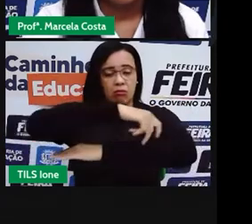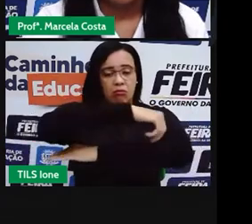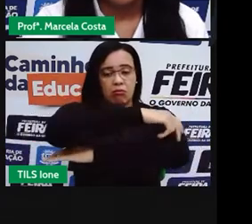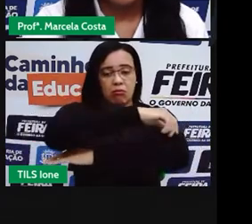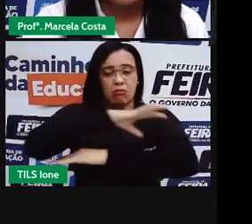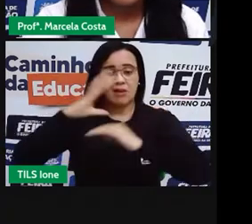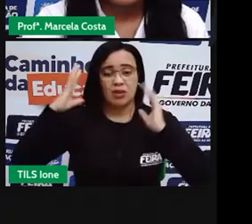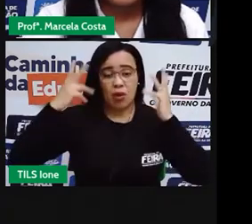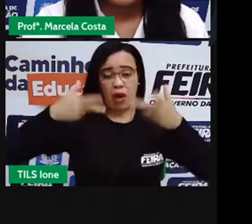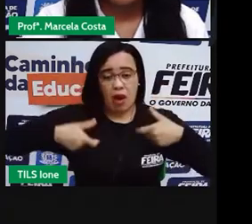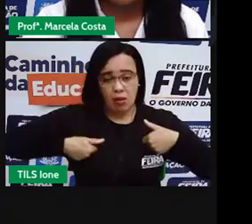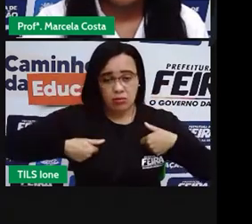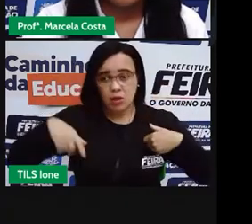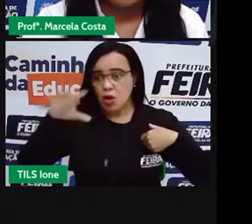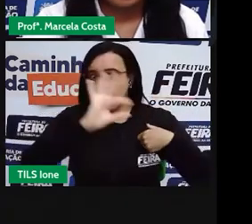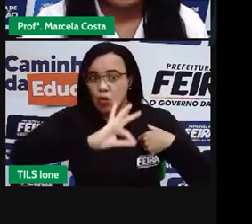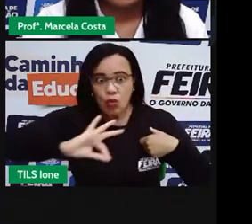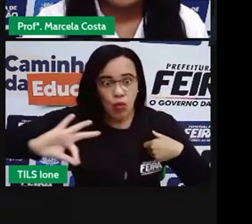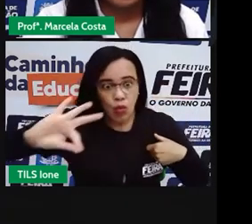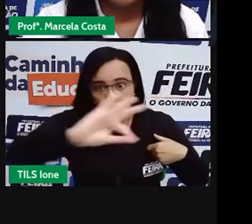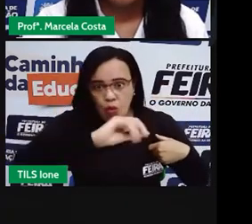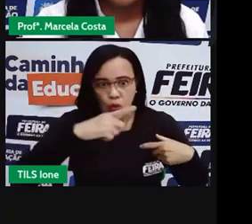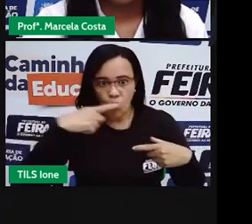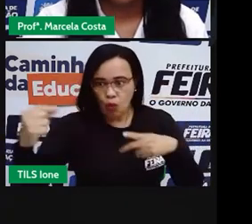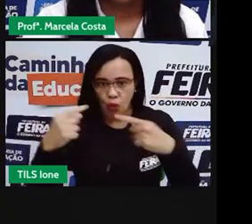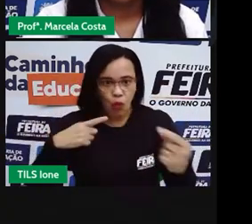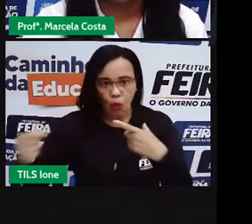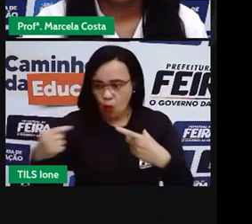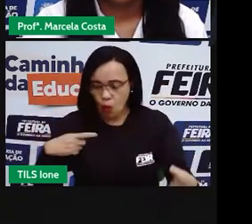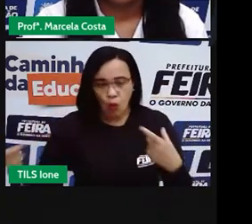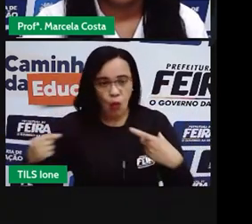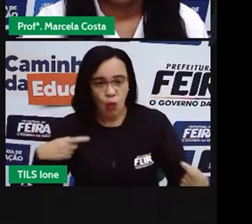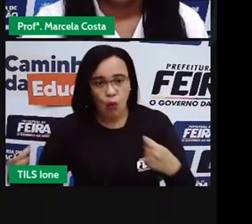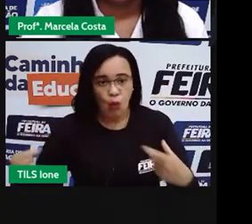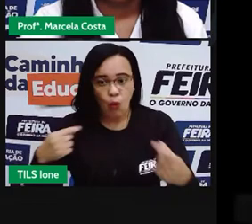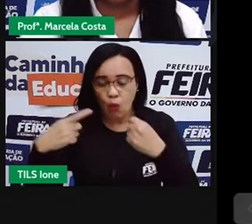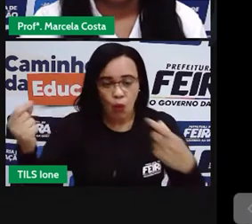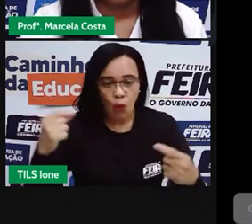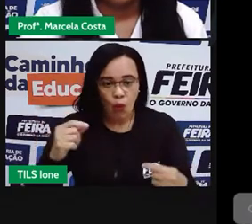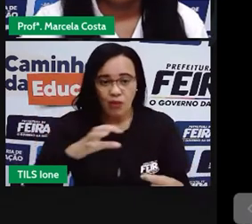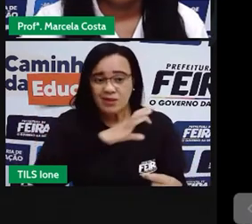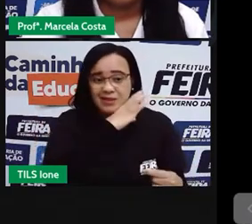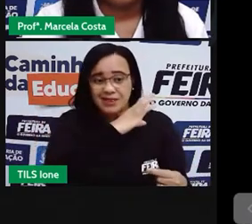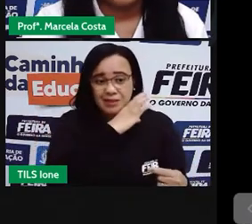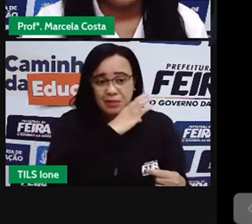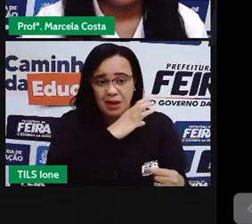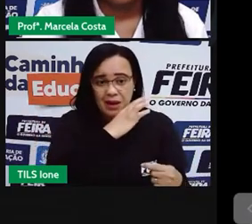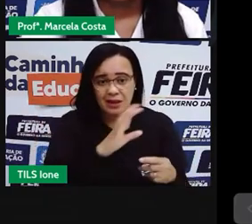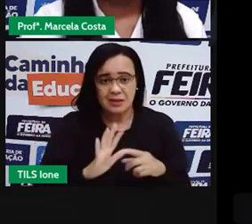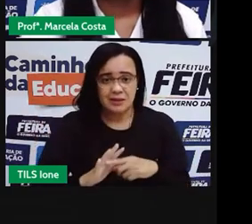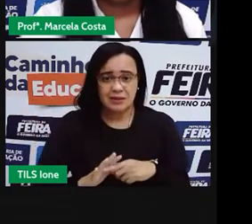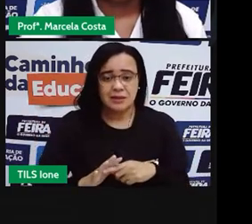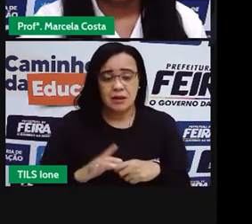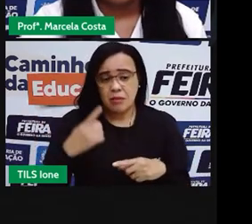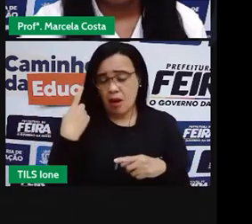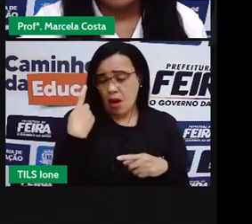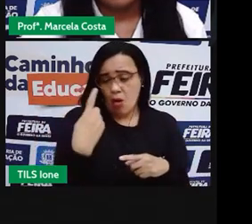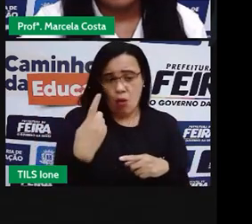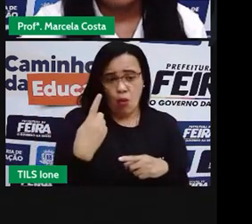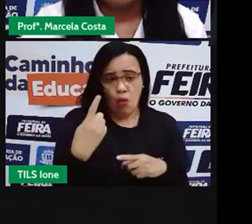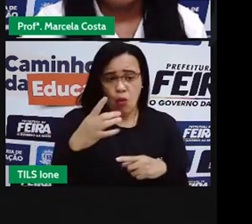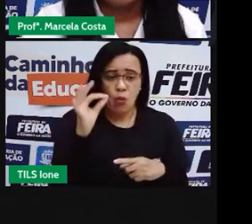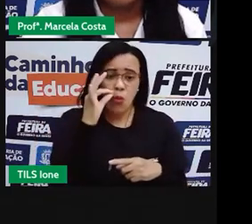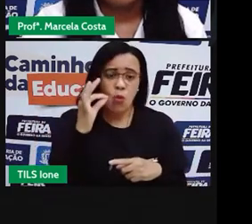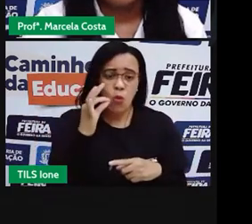Todos conseguiram fugir, menos um, que o leão prendeu debaixo da